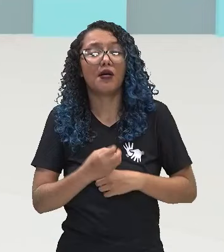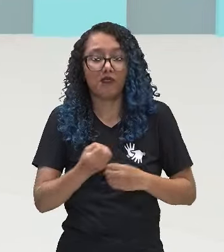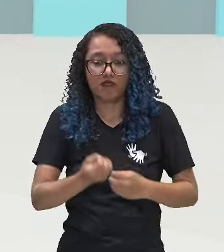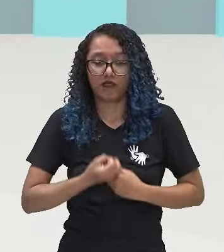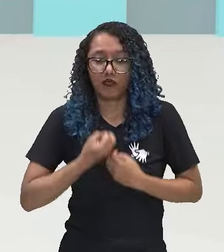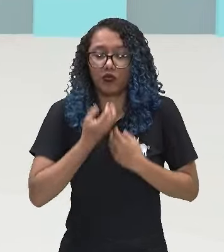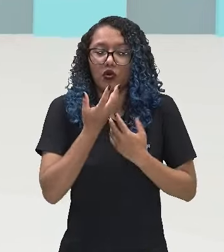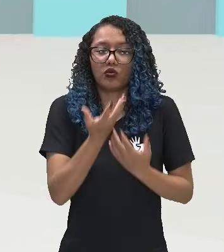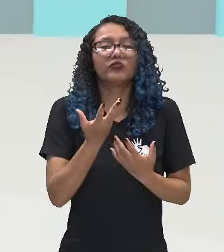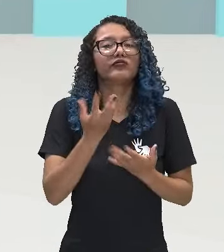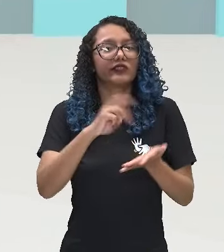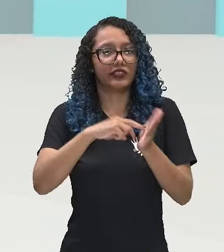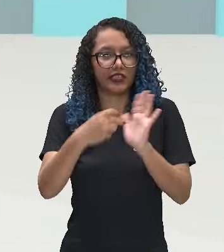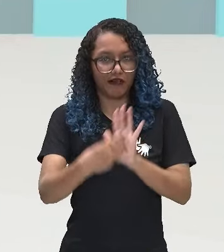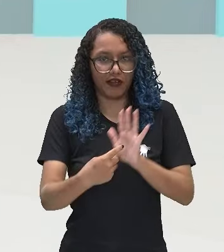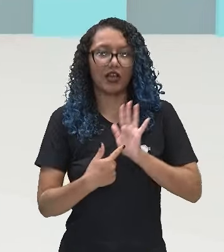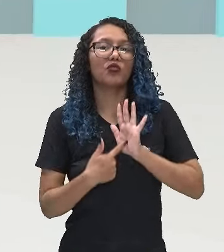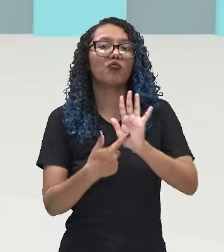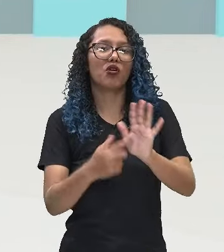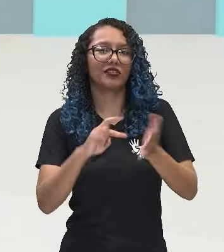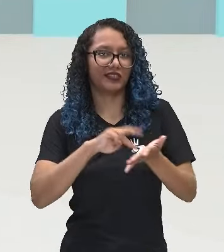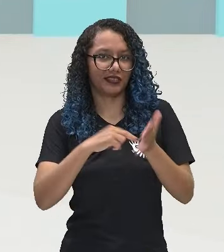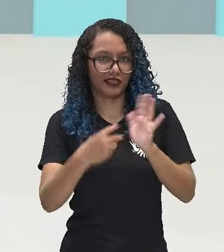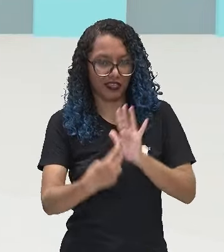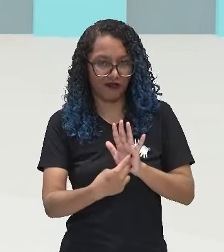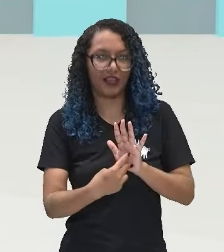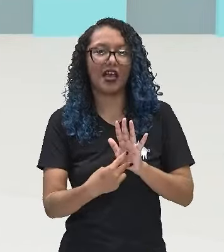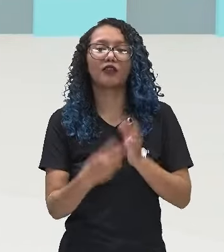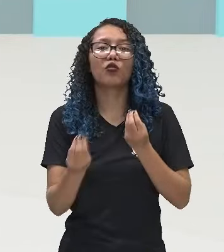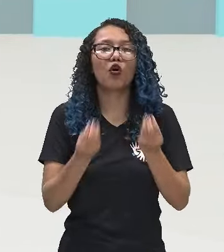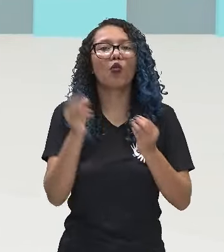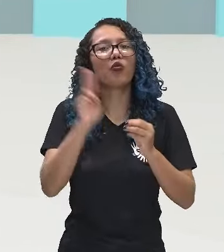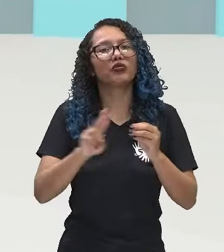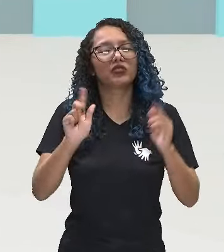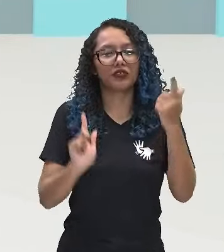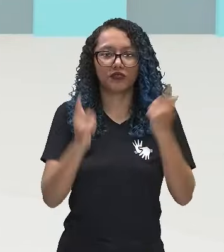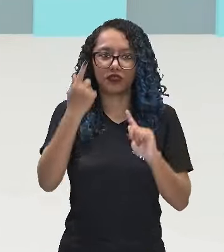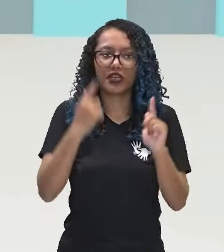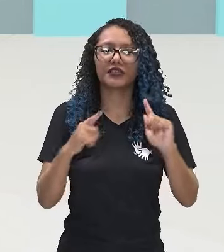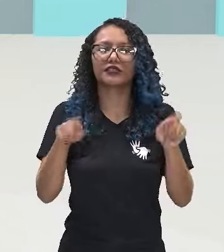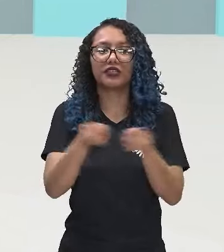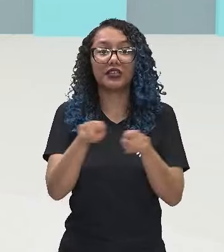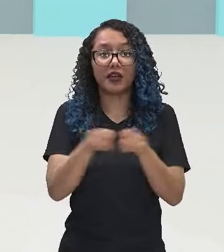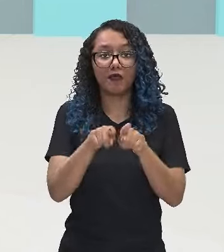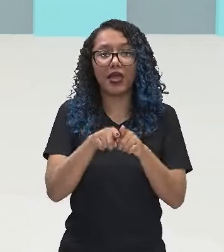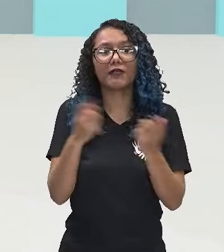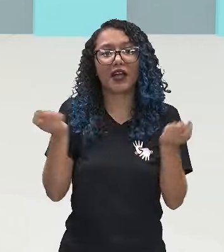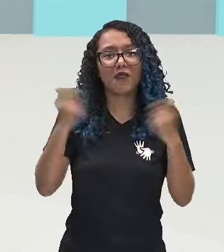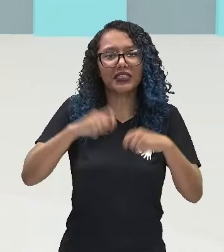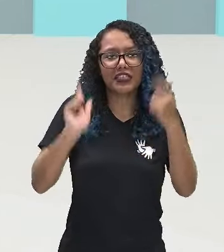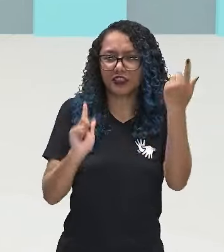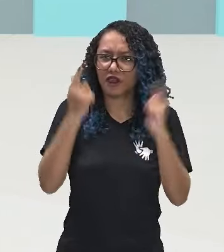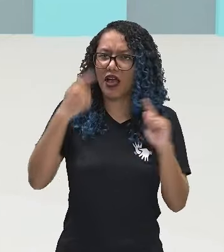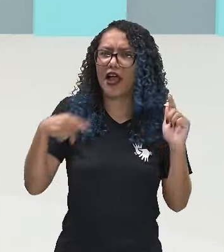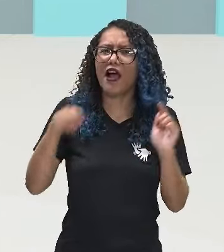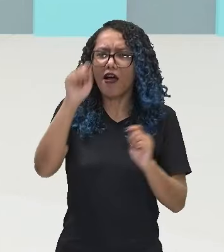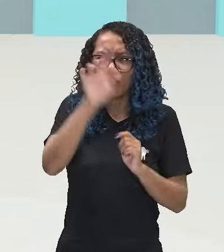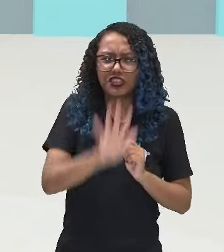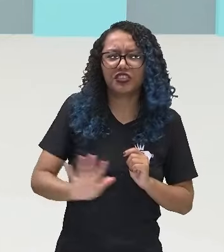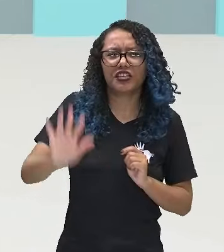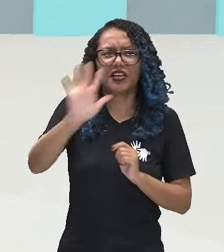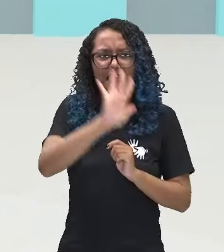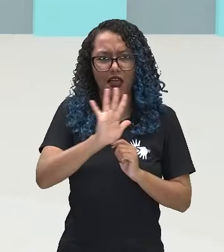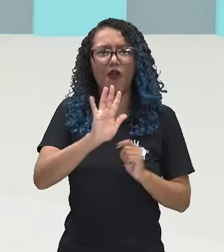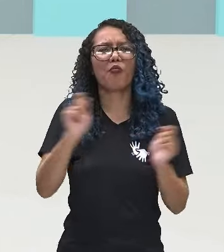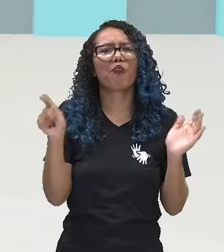A capacidade de gesticular é universal, faz parte da faculdade humana de se expressar e comunicar.